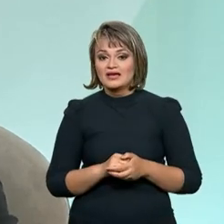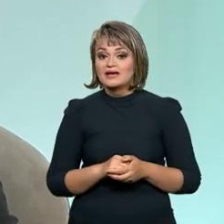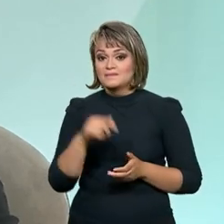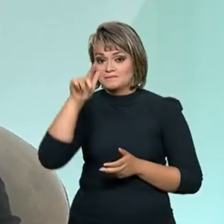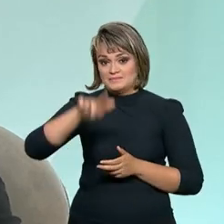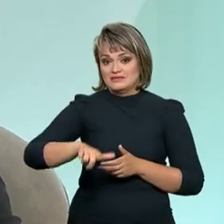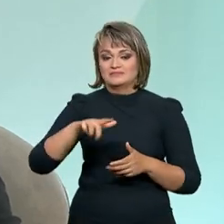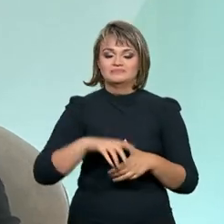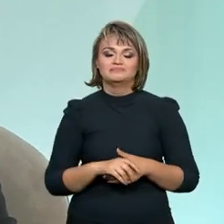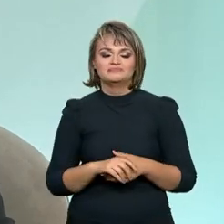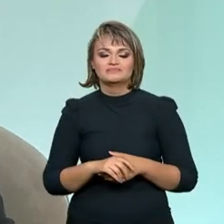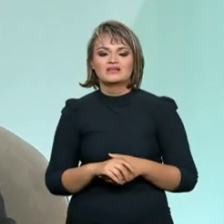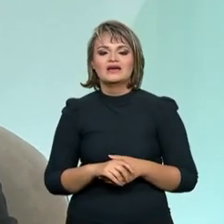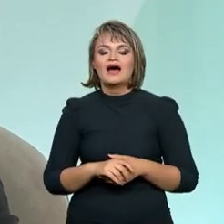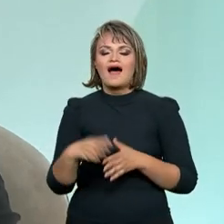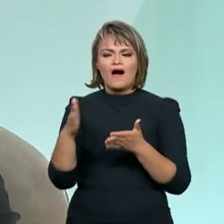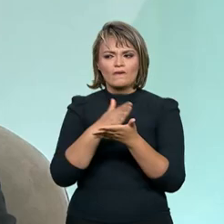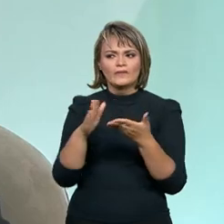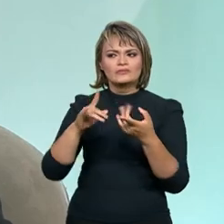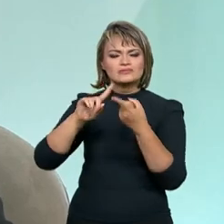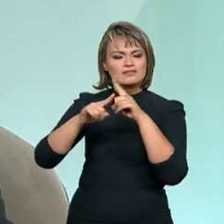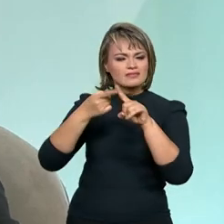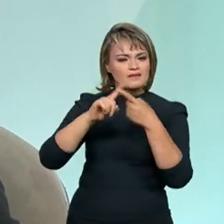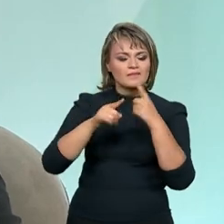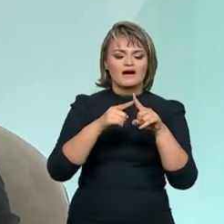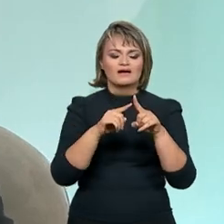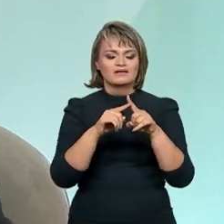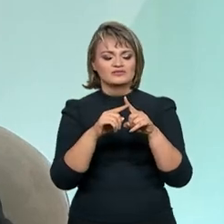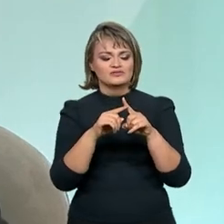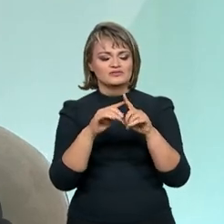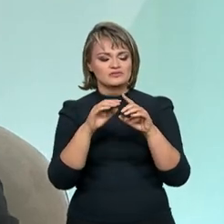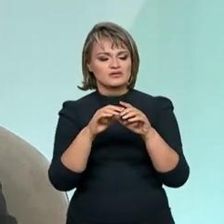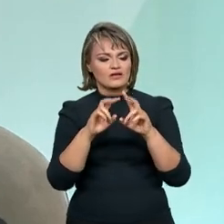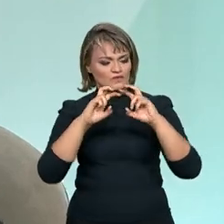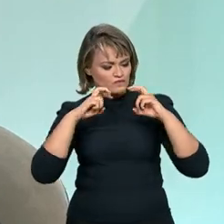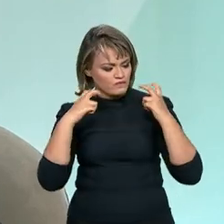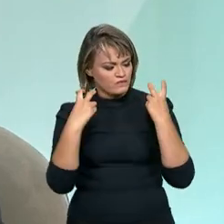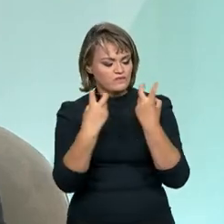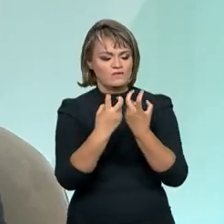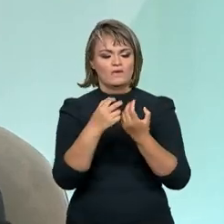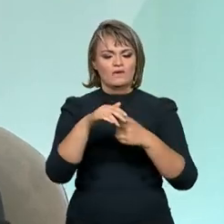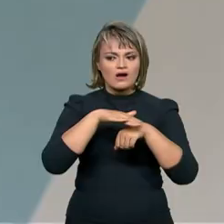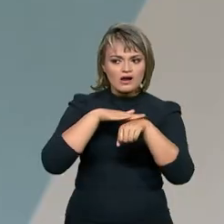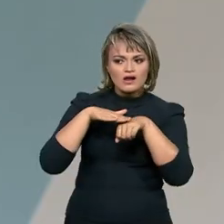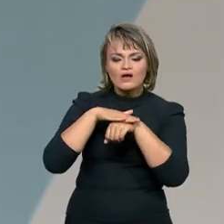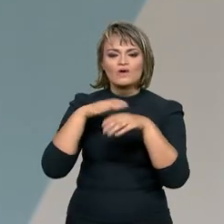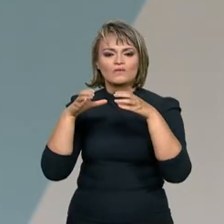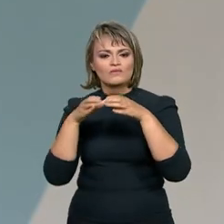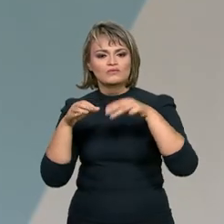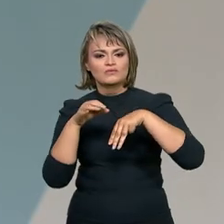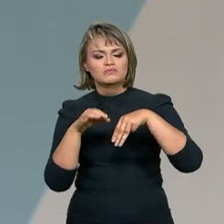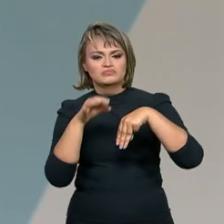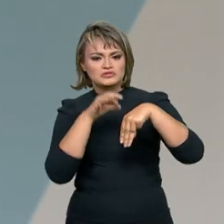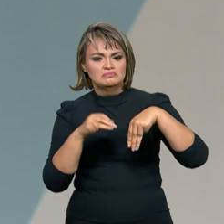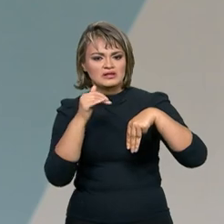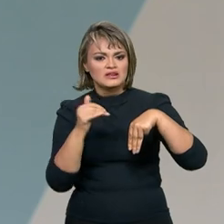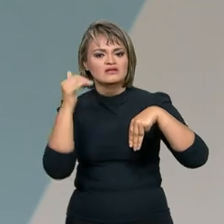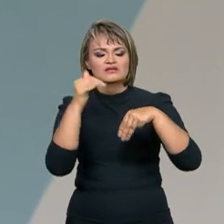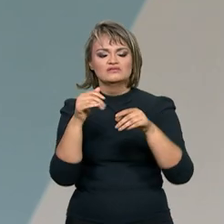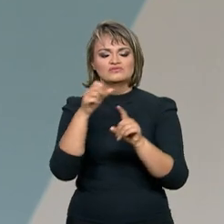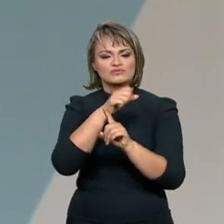disso, nós estamos fazendo alguns debates, fóruns, construções rodadas com colegiados, com sociedade civil,